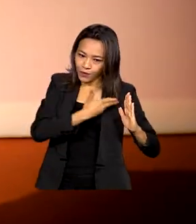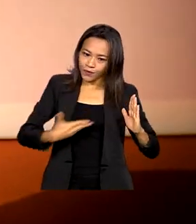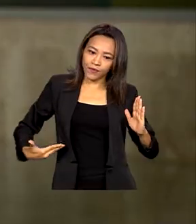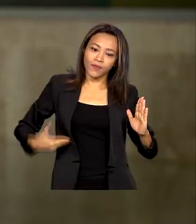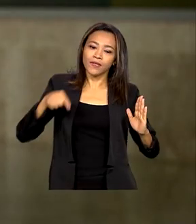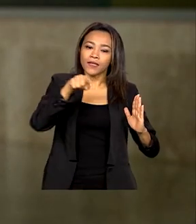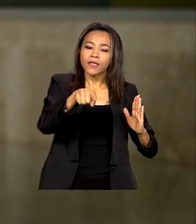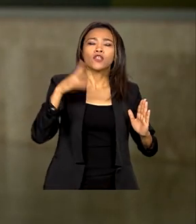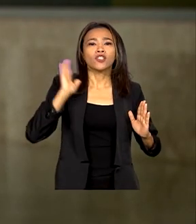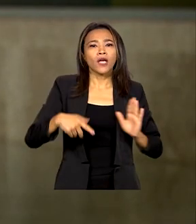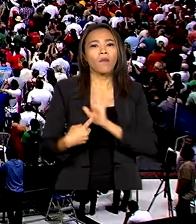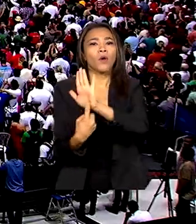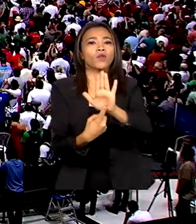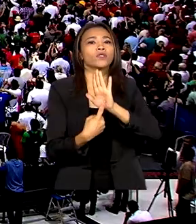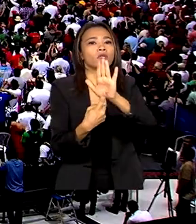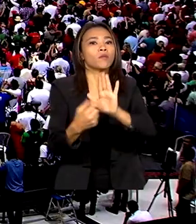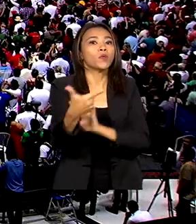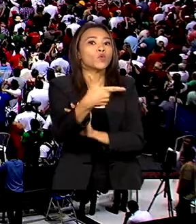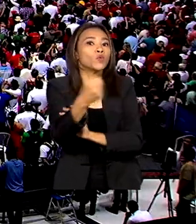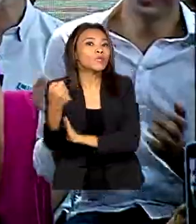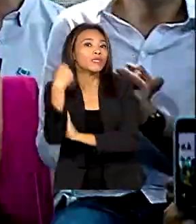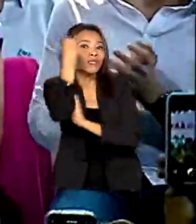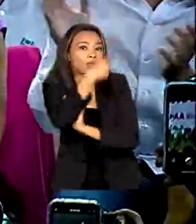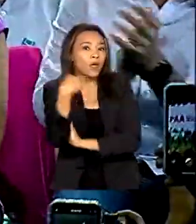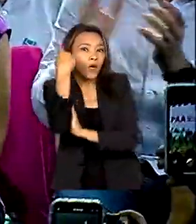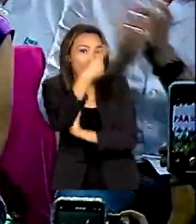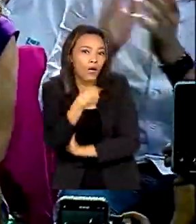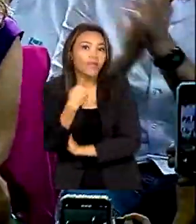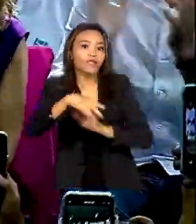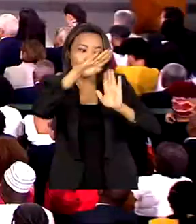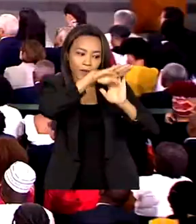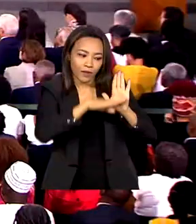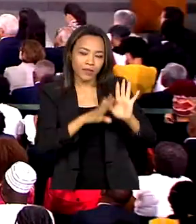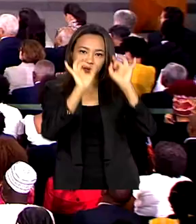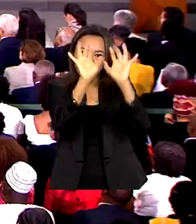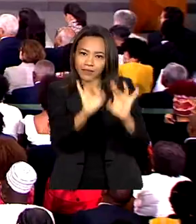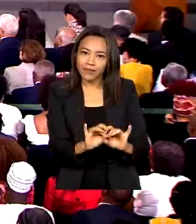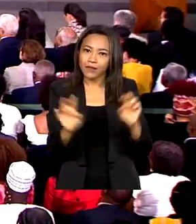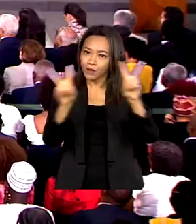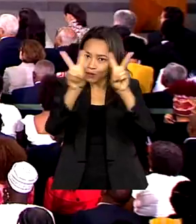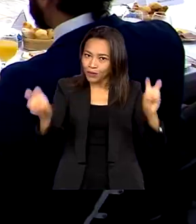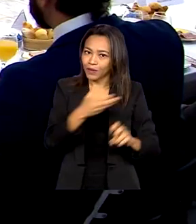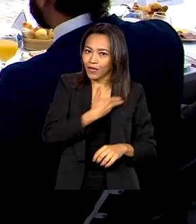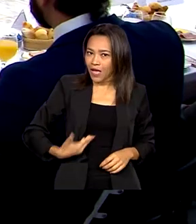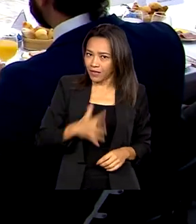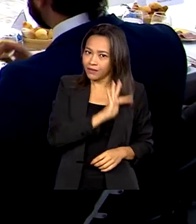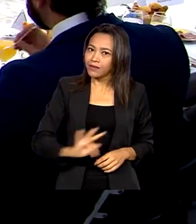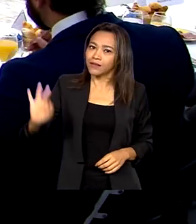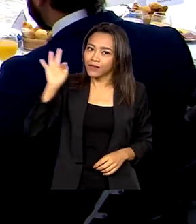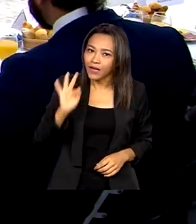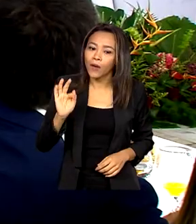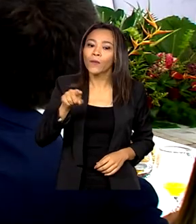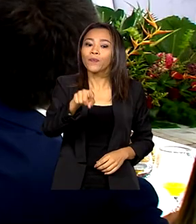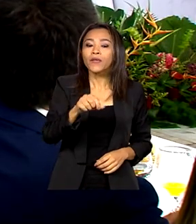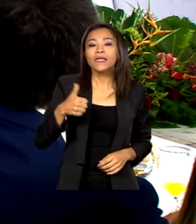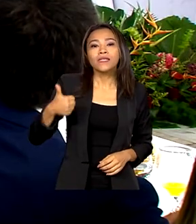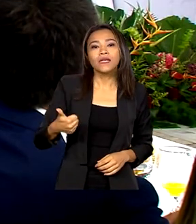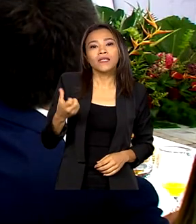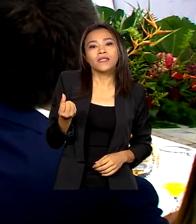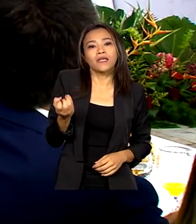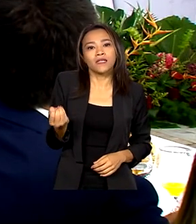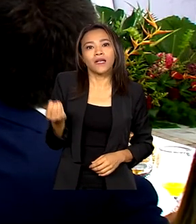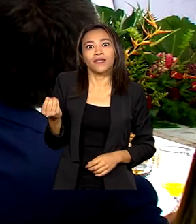Gov já transmitiu mais de 200 horas de programação exclusiva sobre o governo federal. Foram cerca de 160